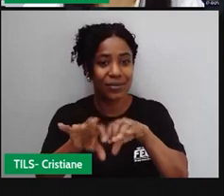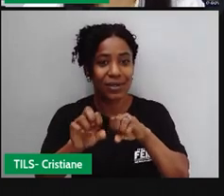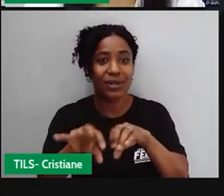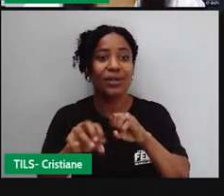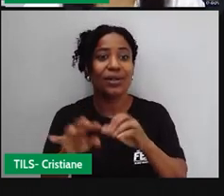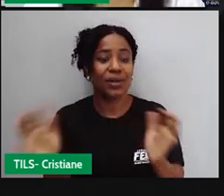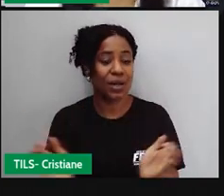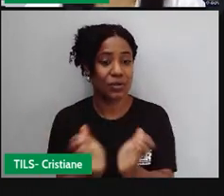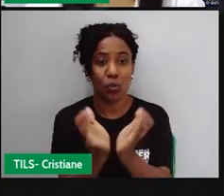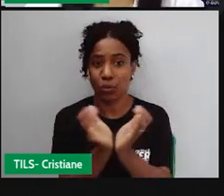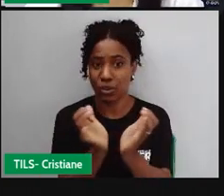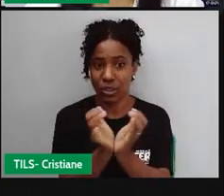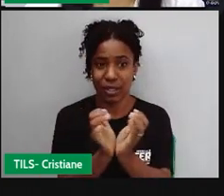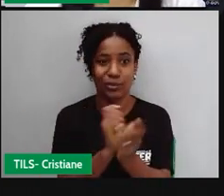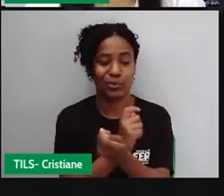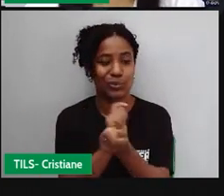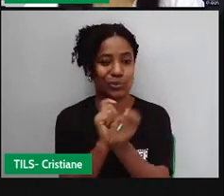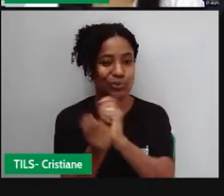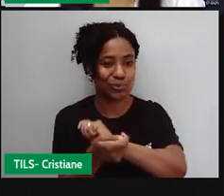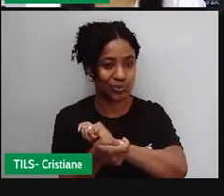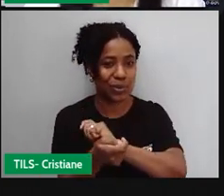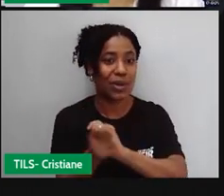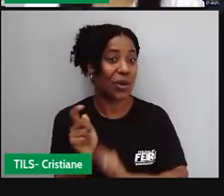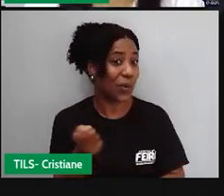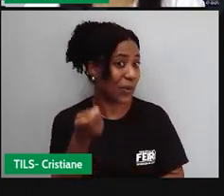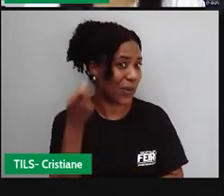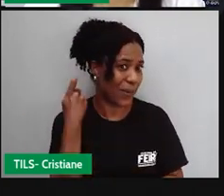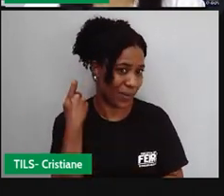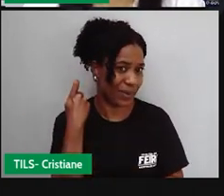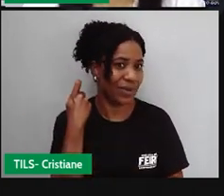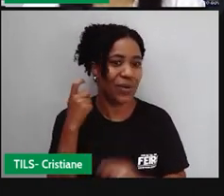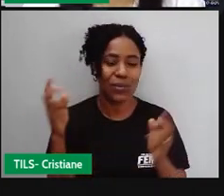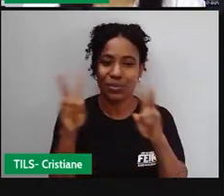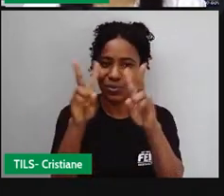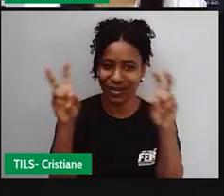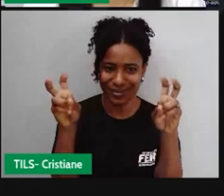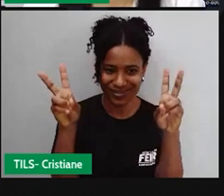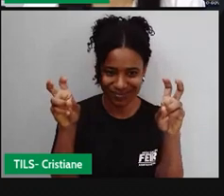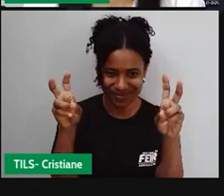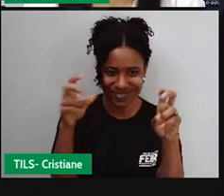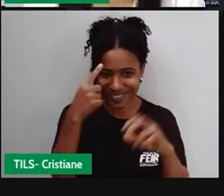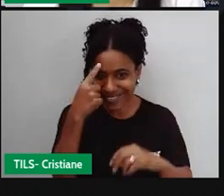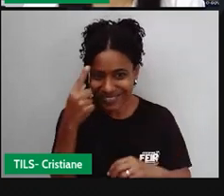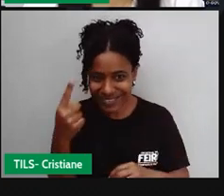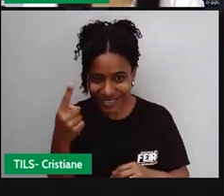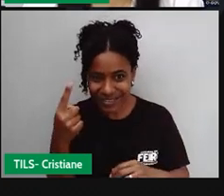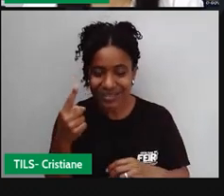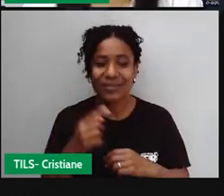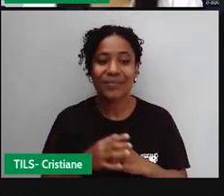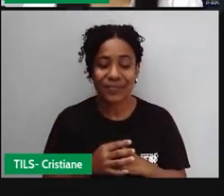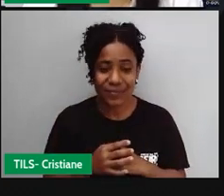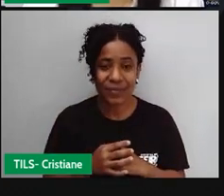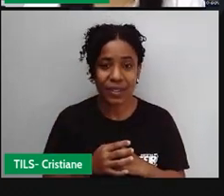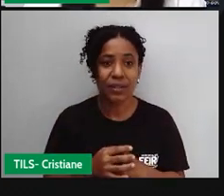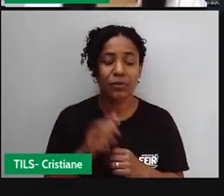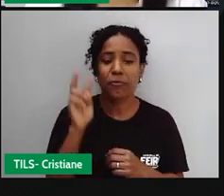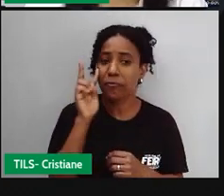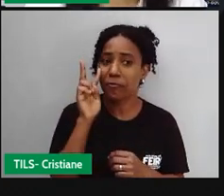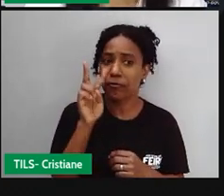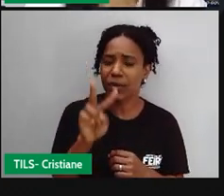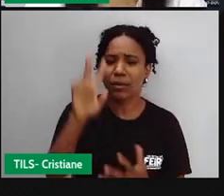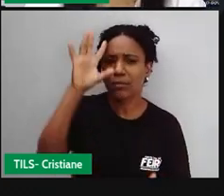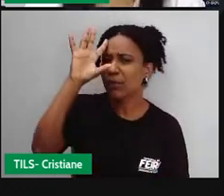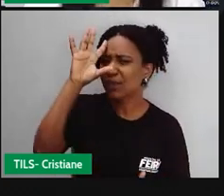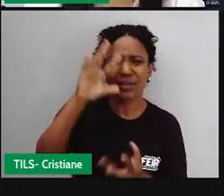comunidades quilombolas, que é o assunto da videoaula de hoje. E a Pró colocou aqui, só para a gente entender um pouquinho do